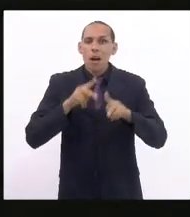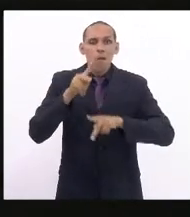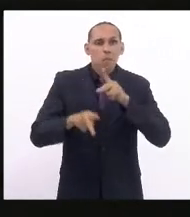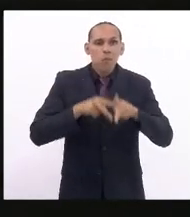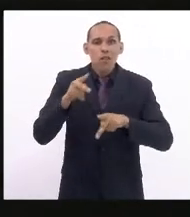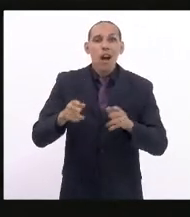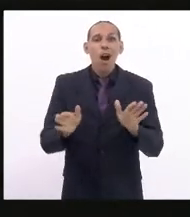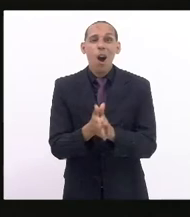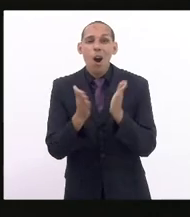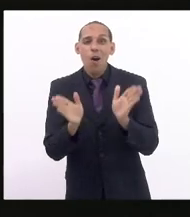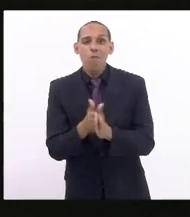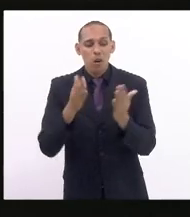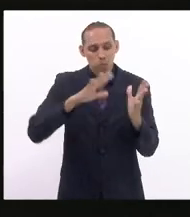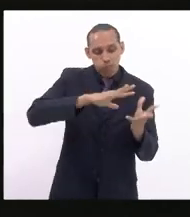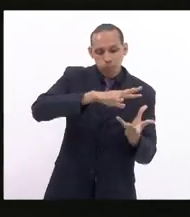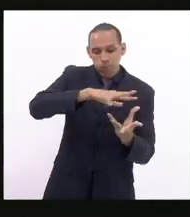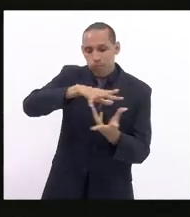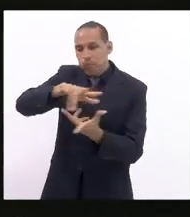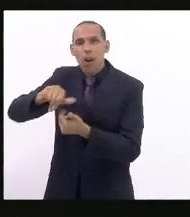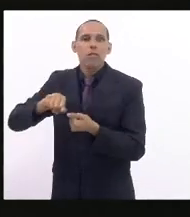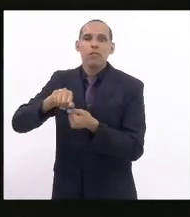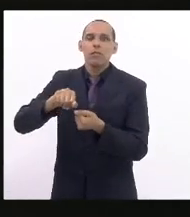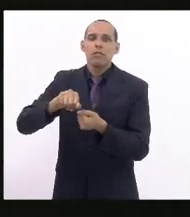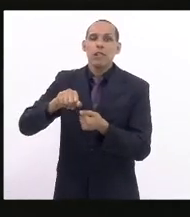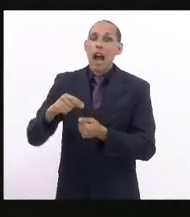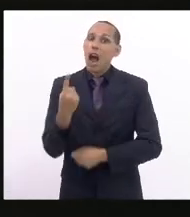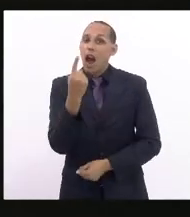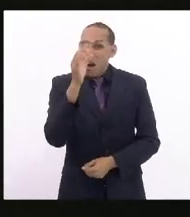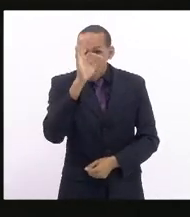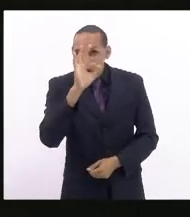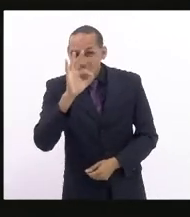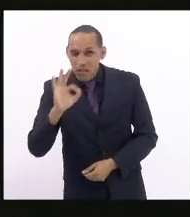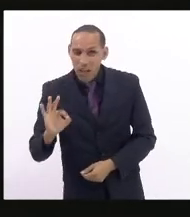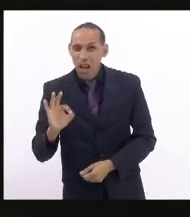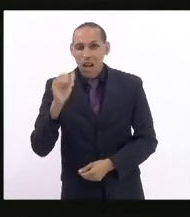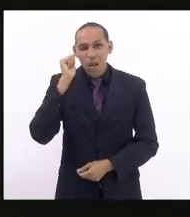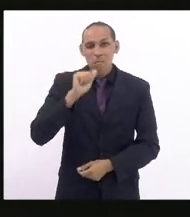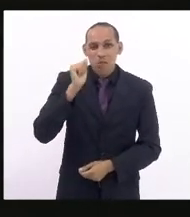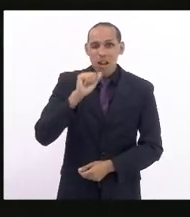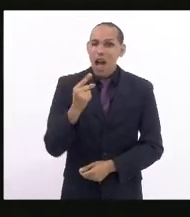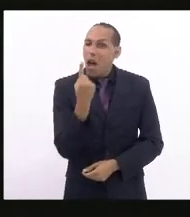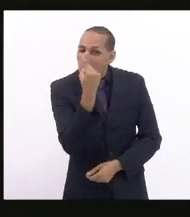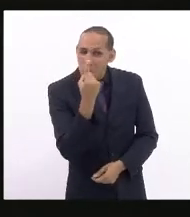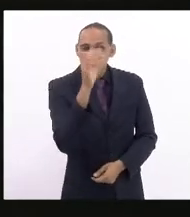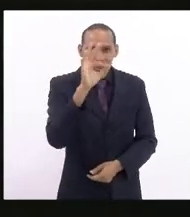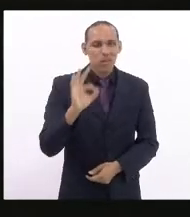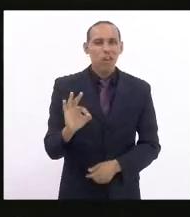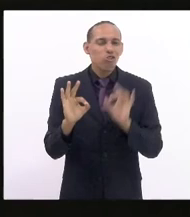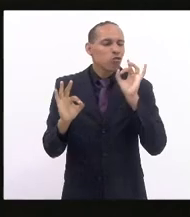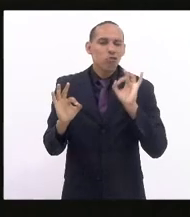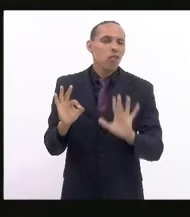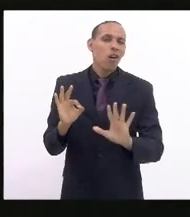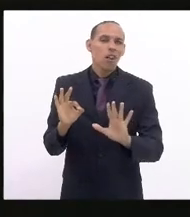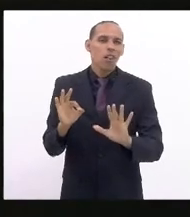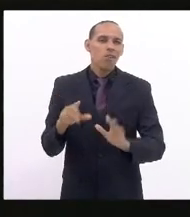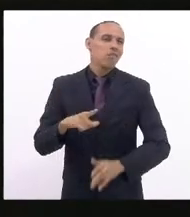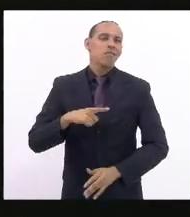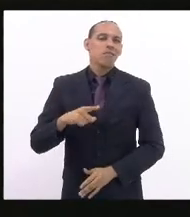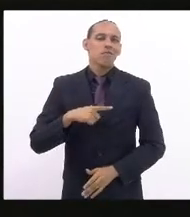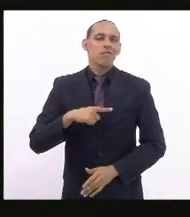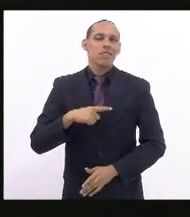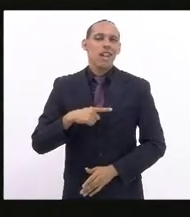mundo e apenas 1% dessas mulheres detêm qualquer tipo de